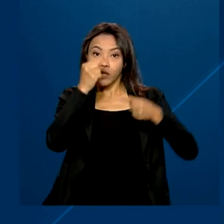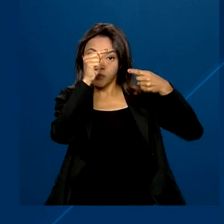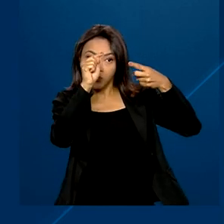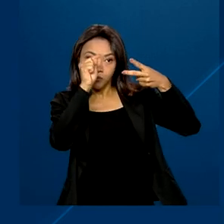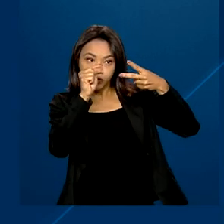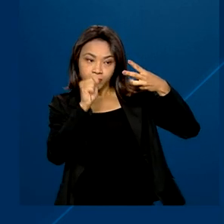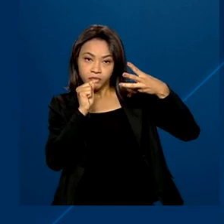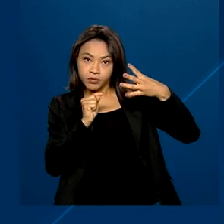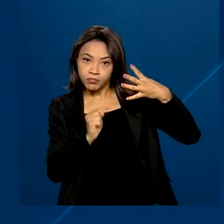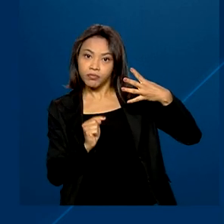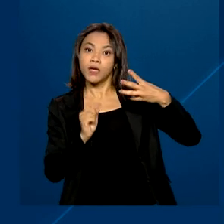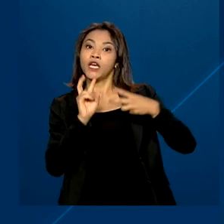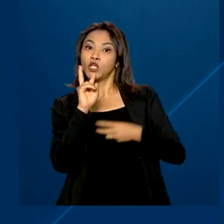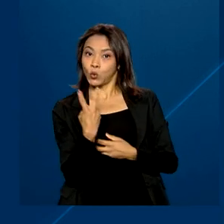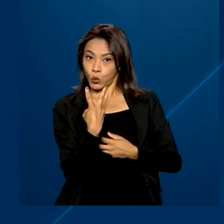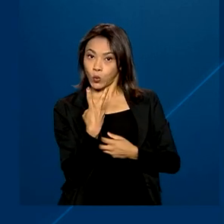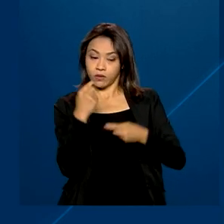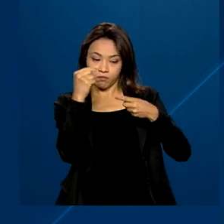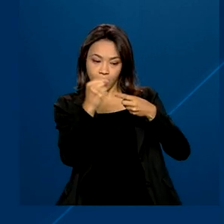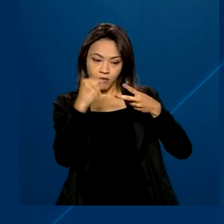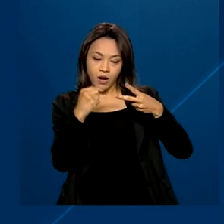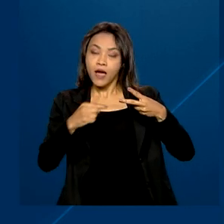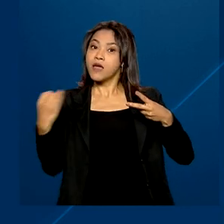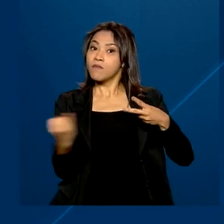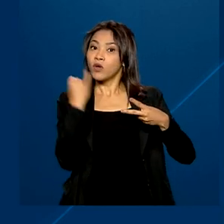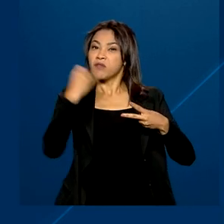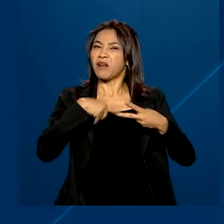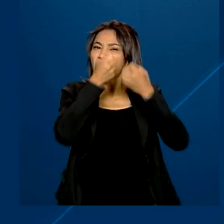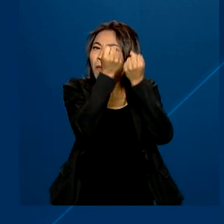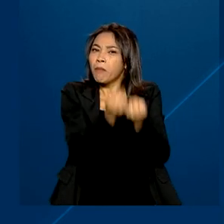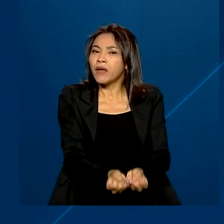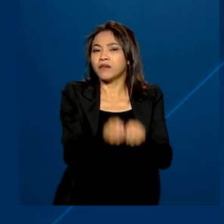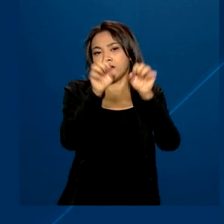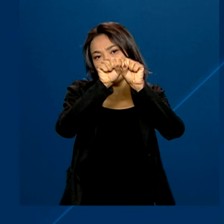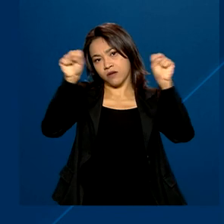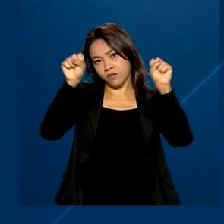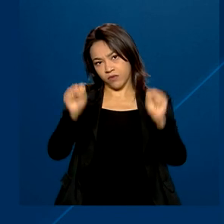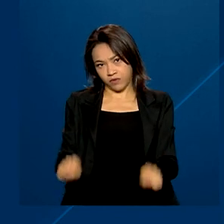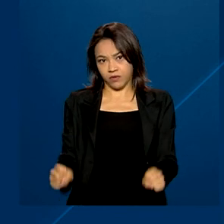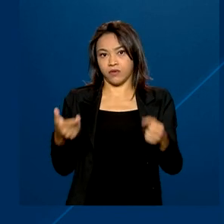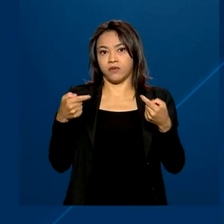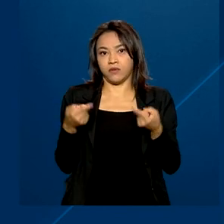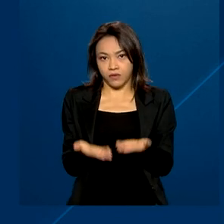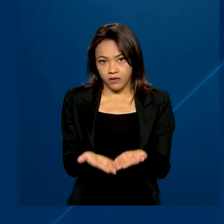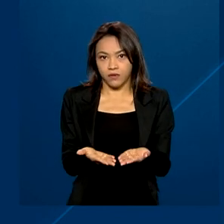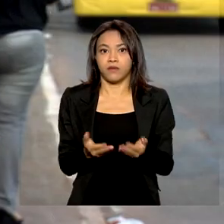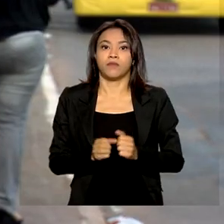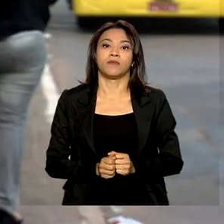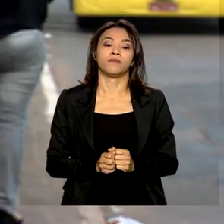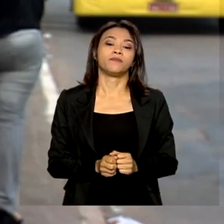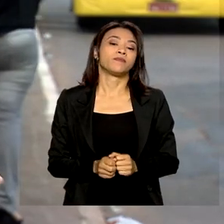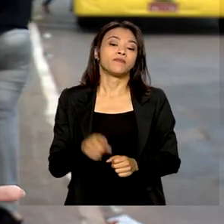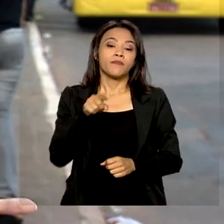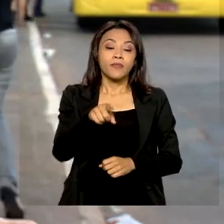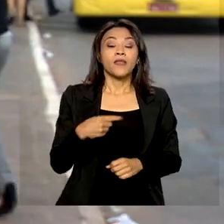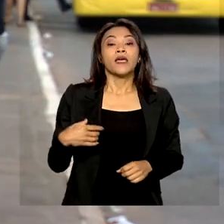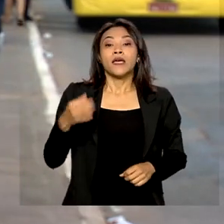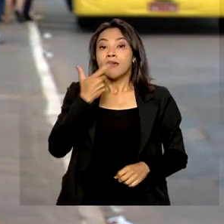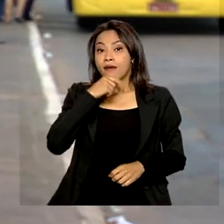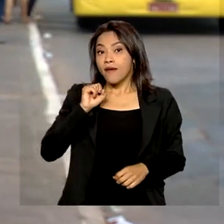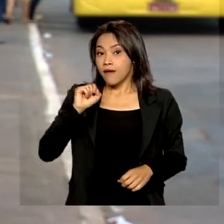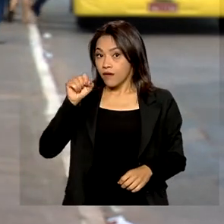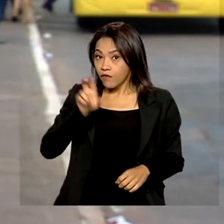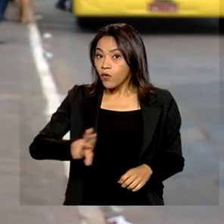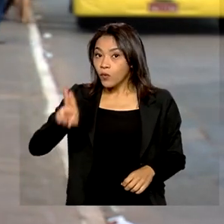consulta em duas etapas é importante para não sobrecarregar e prejudicar o funcionamento da ferramenta. E os usuários do sistema